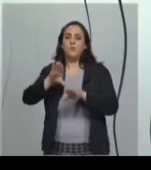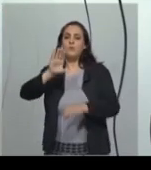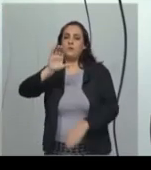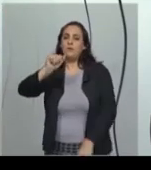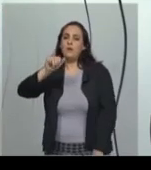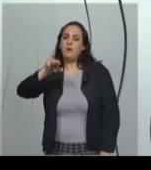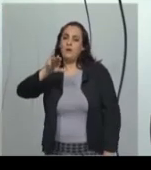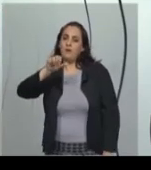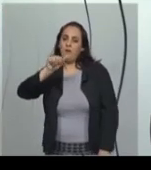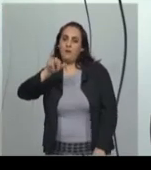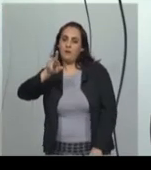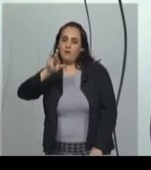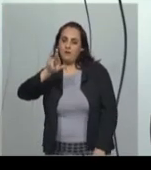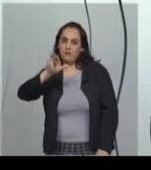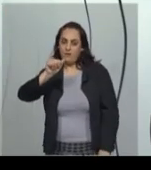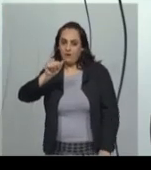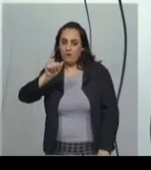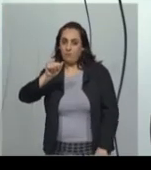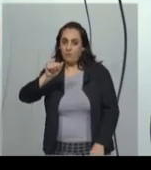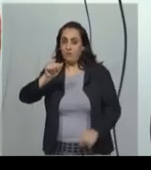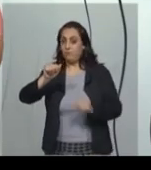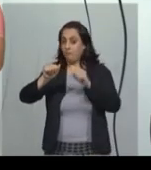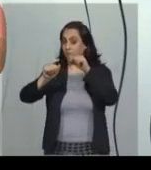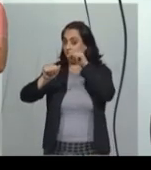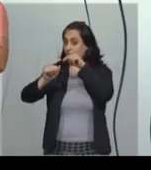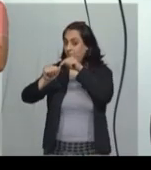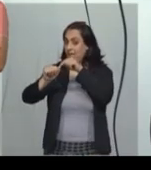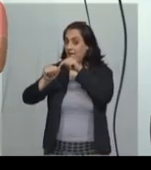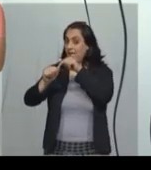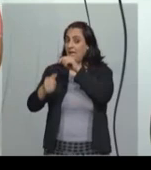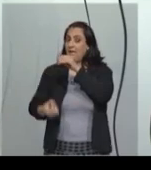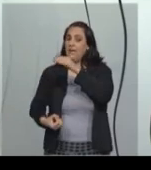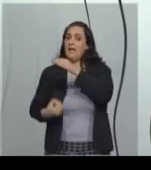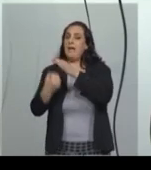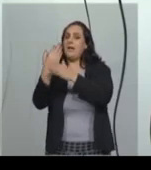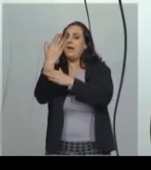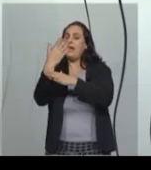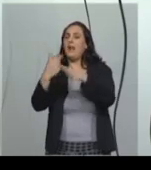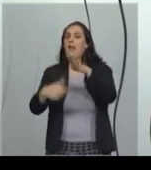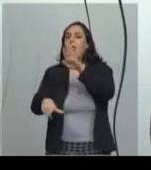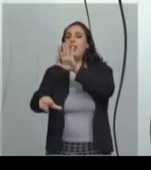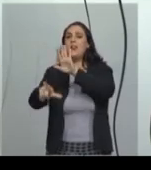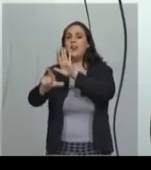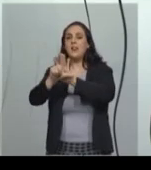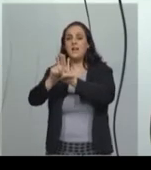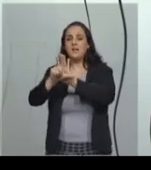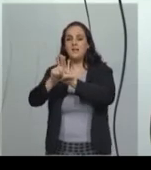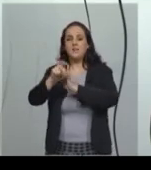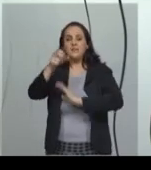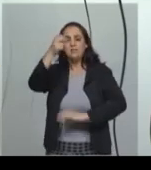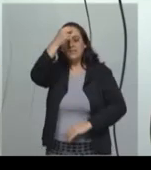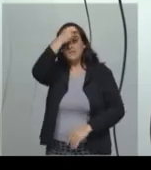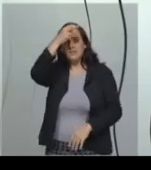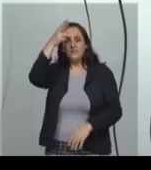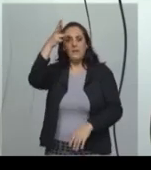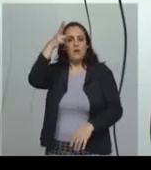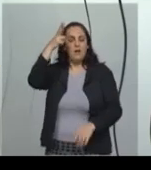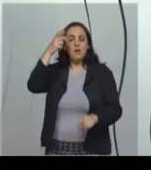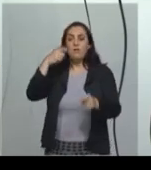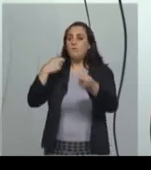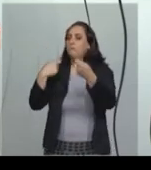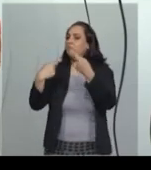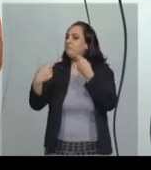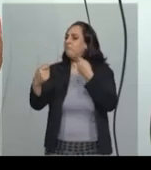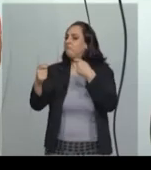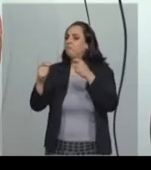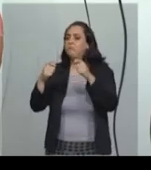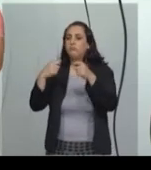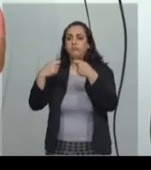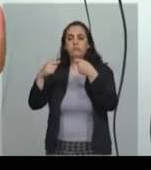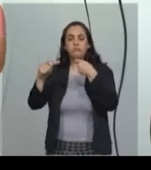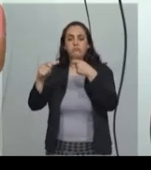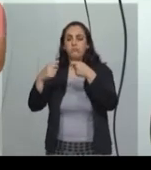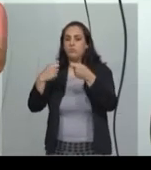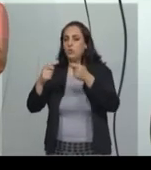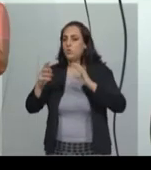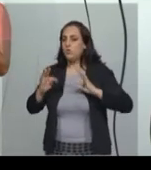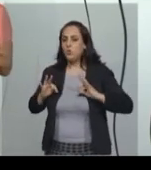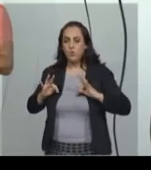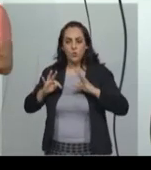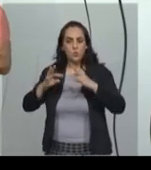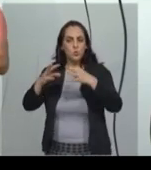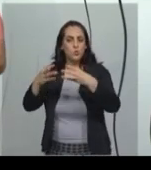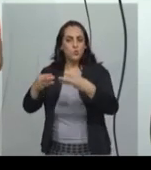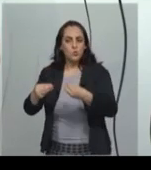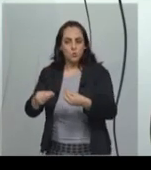pela criação das leis e a prefeitura é responsável pela administração do município, ou seja,